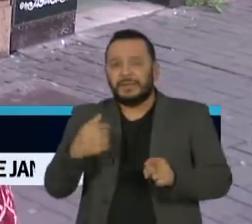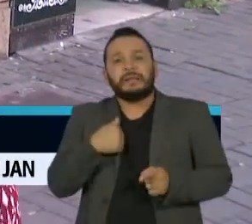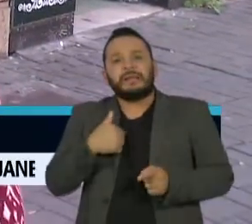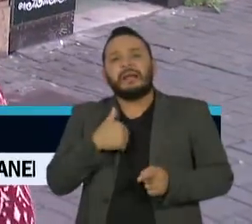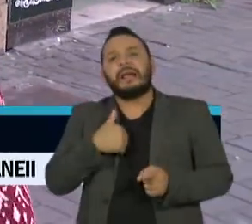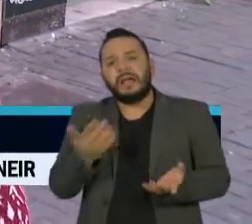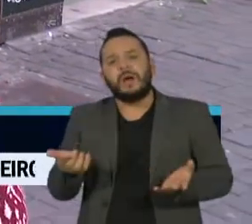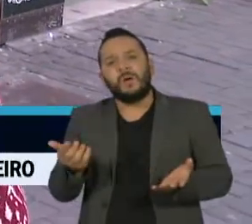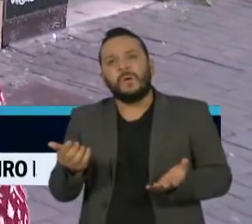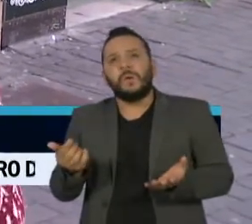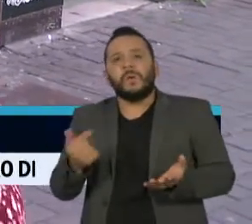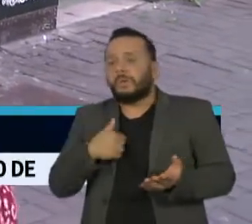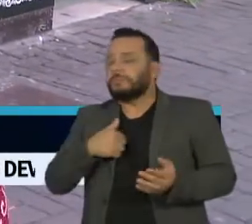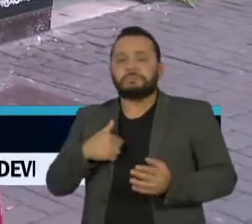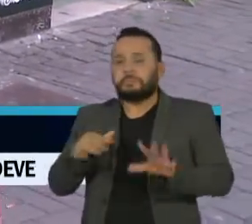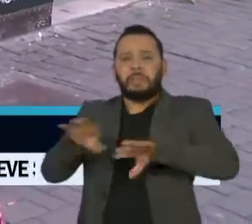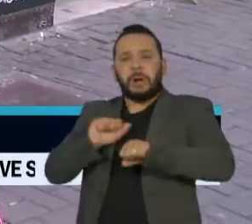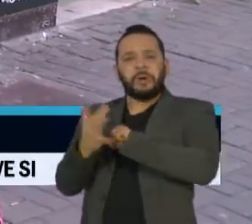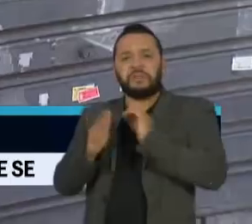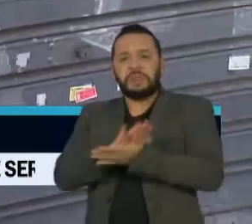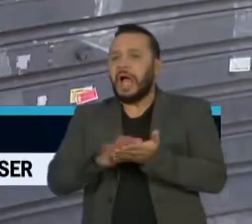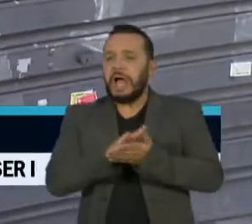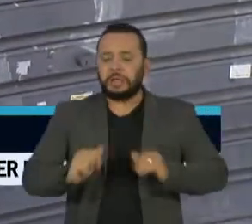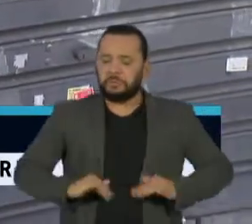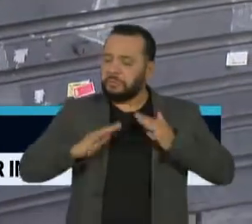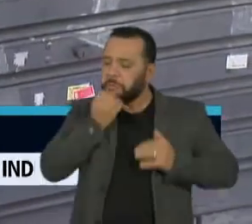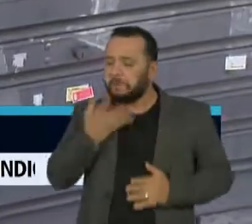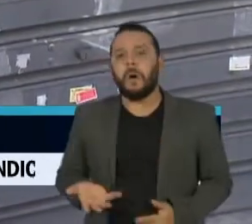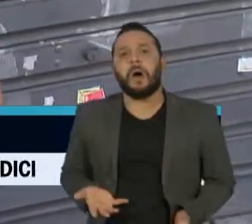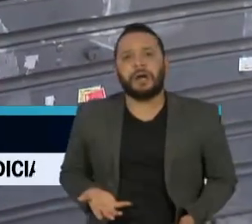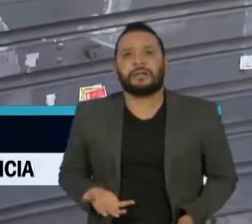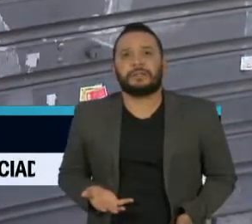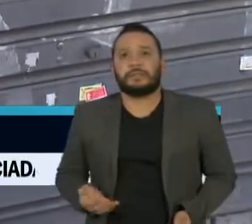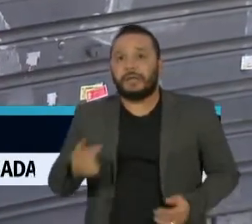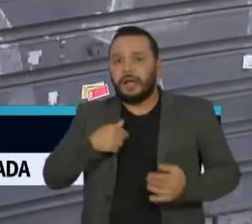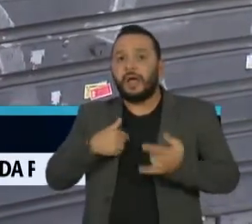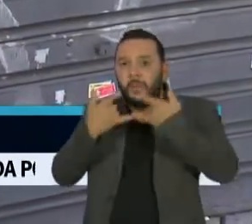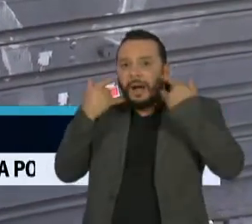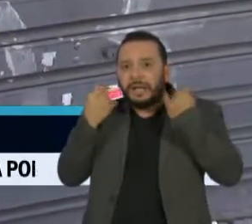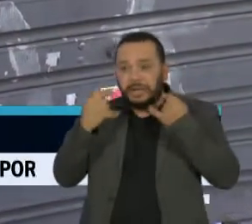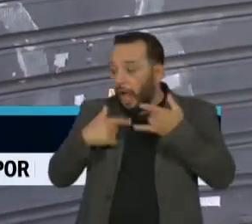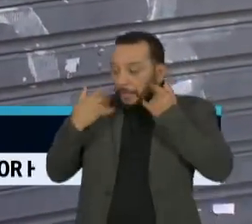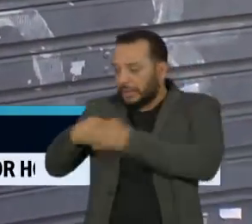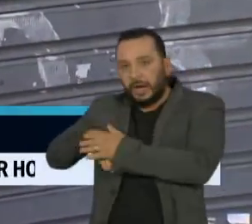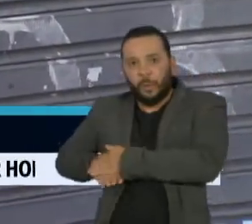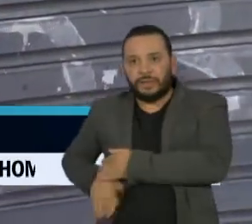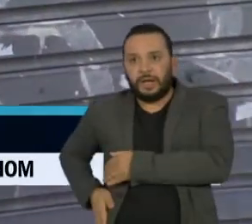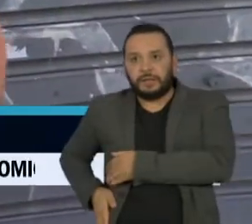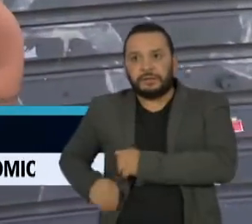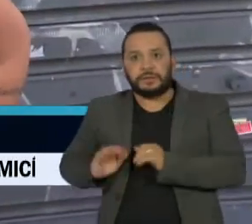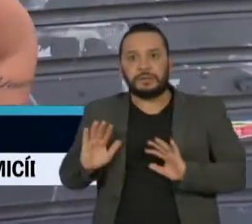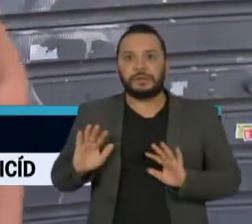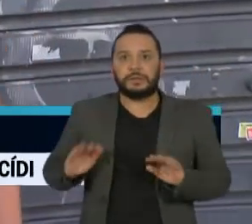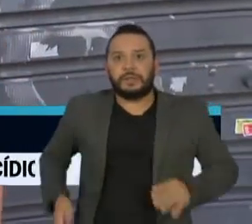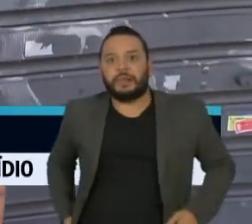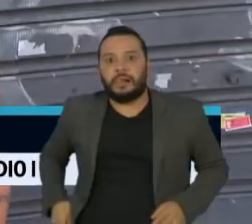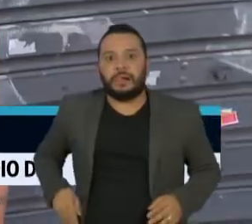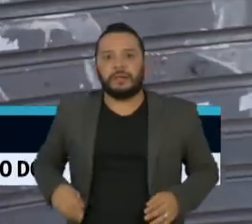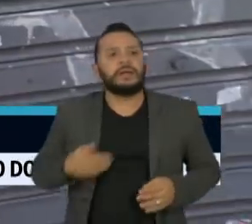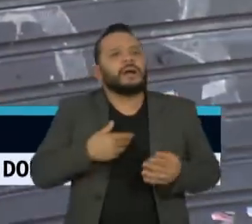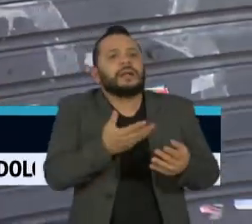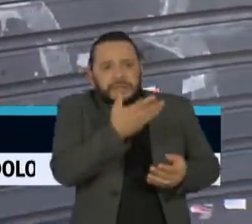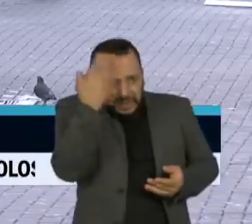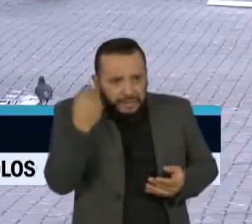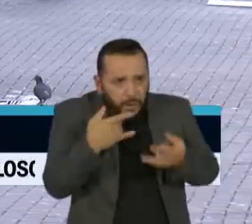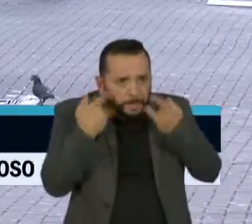imunidade é boa, então eu não tenho medo. Está sem máscara por quê? Ah, está aqui no meu bolso. Esqueceu de pôr?